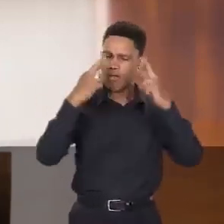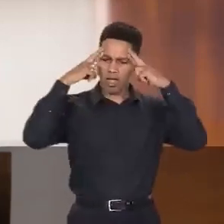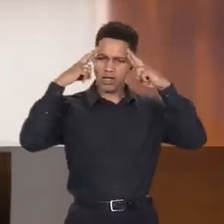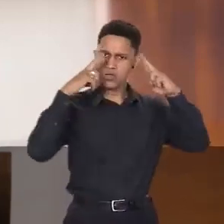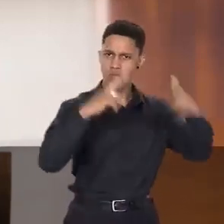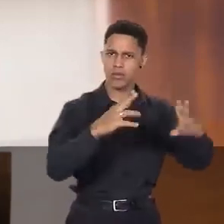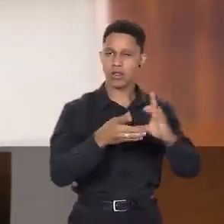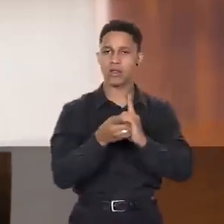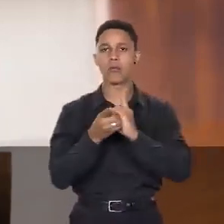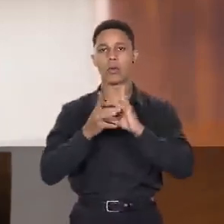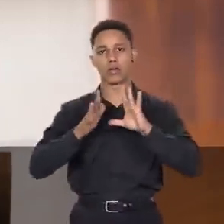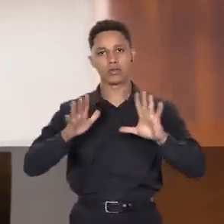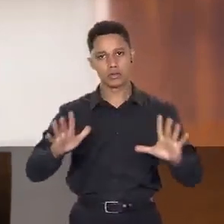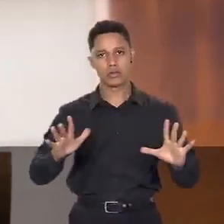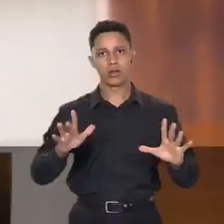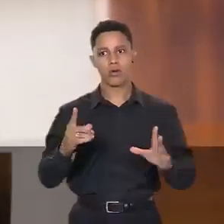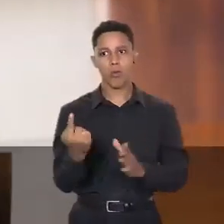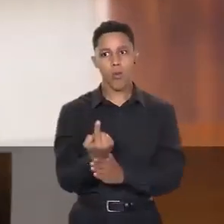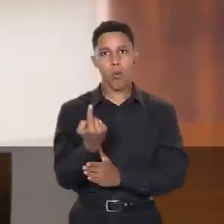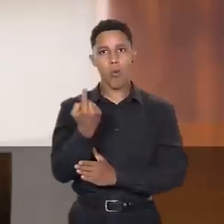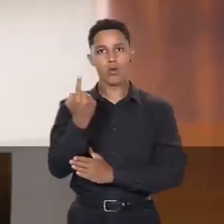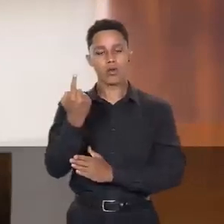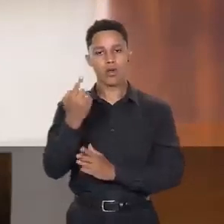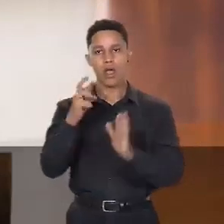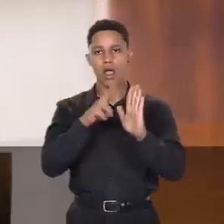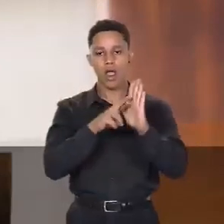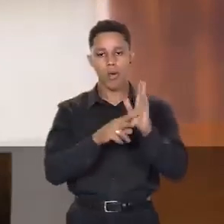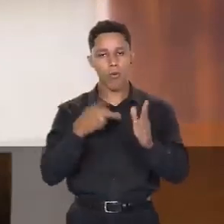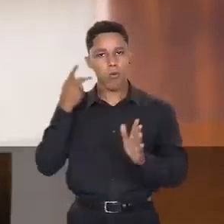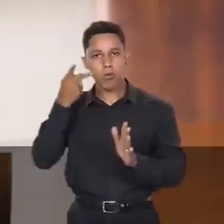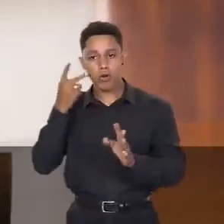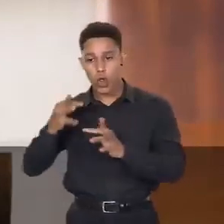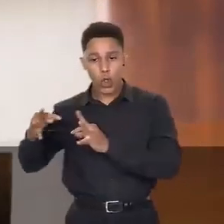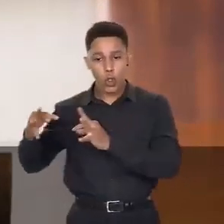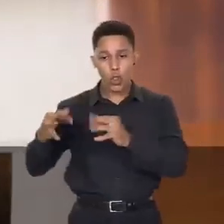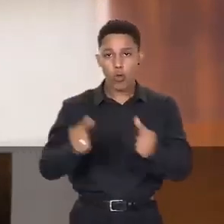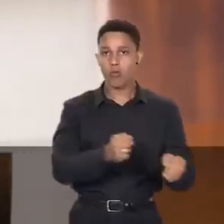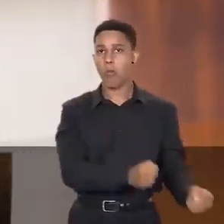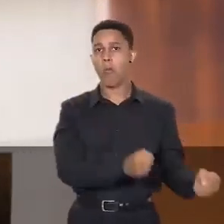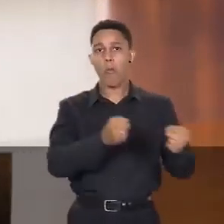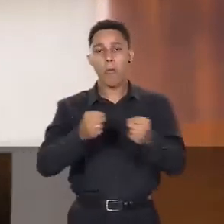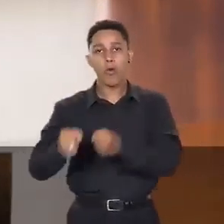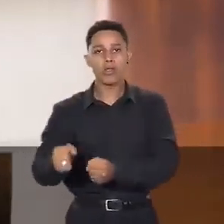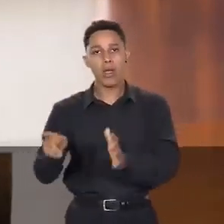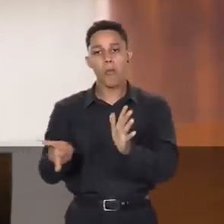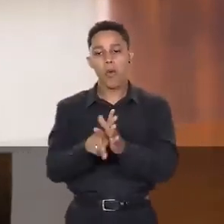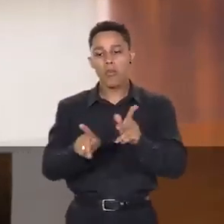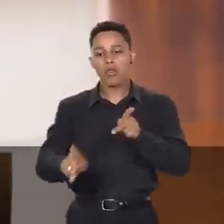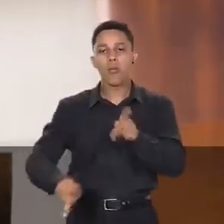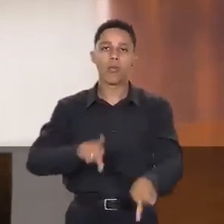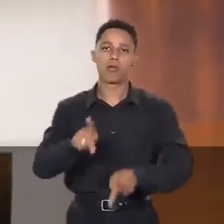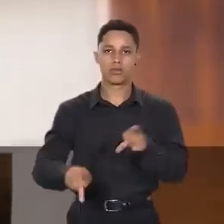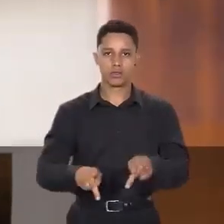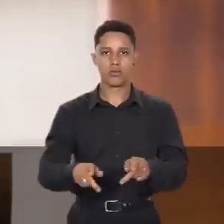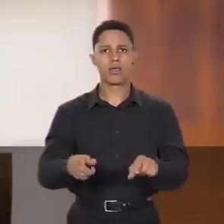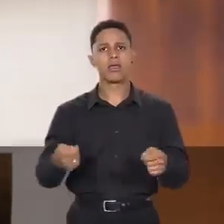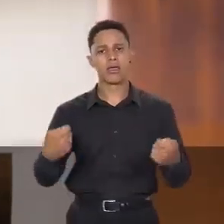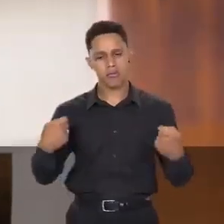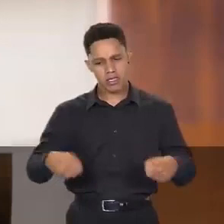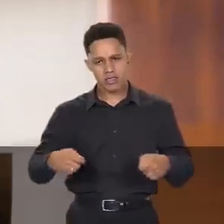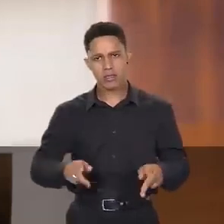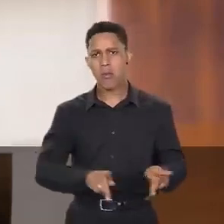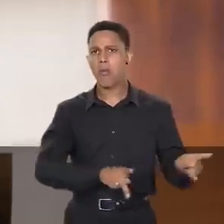respeito à democracia como o único regime político onde todo poder emana do povo e que deve ser